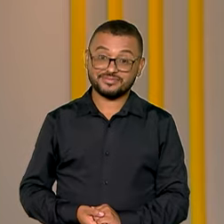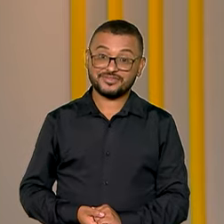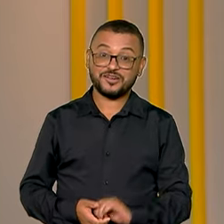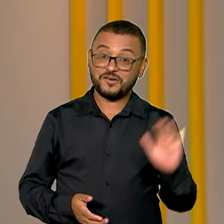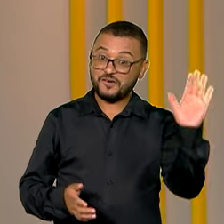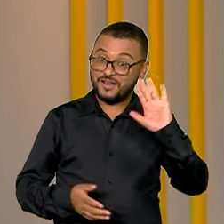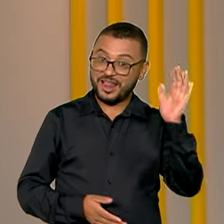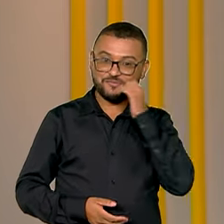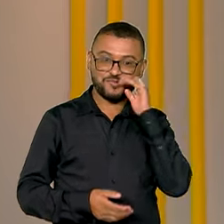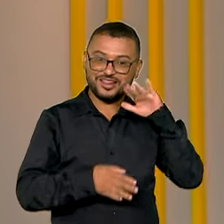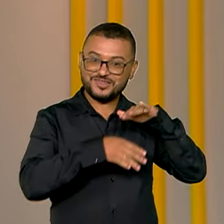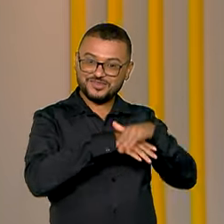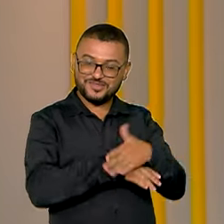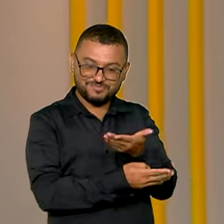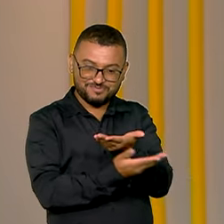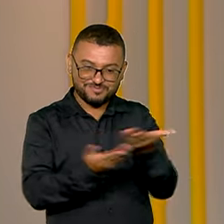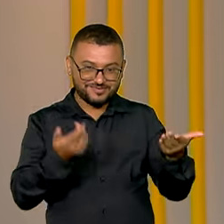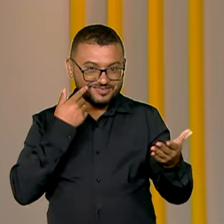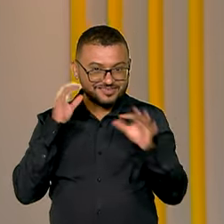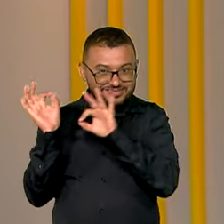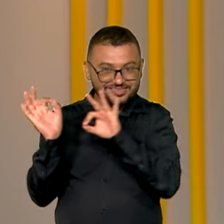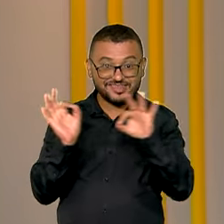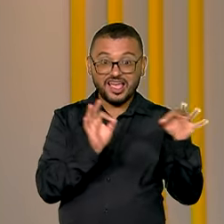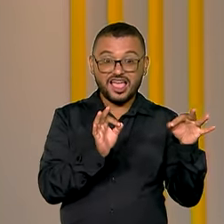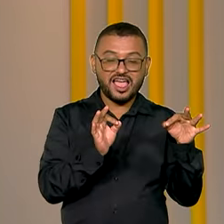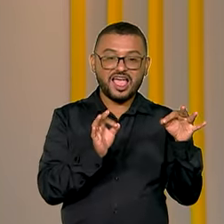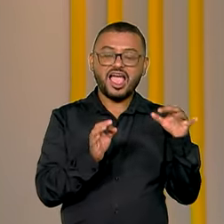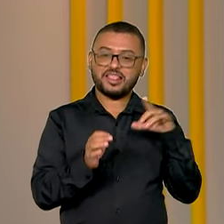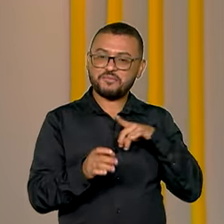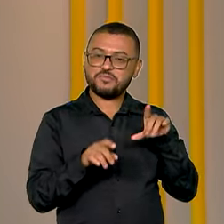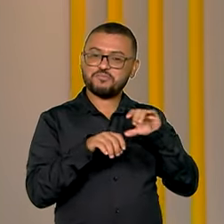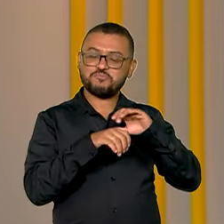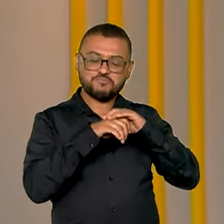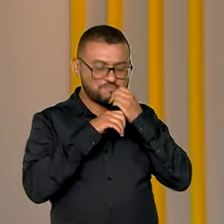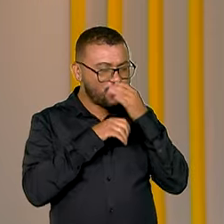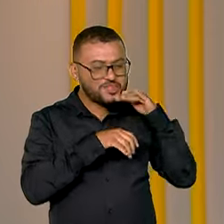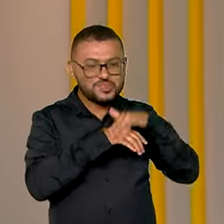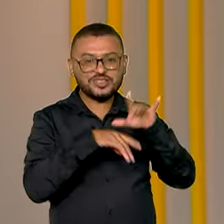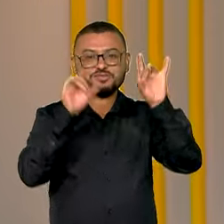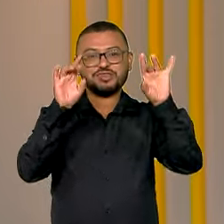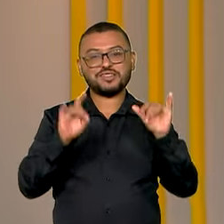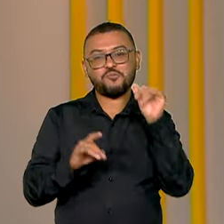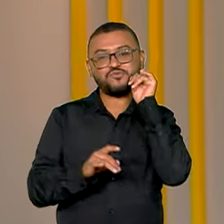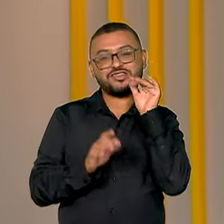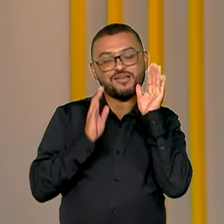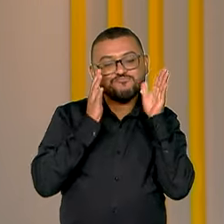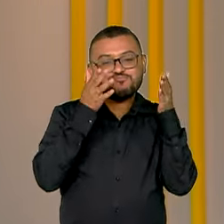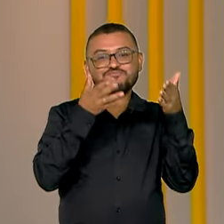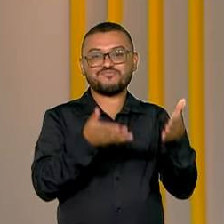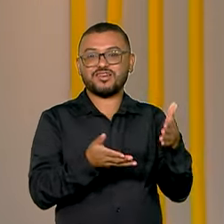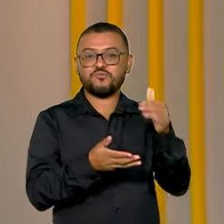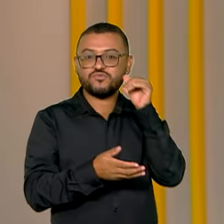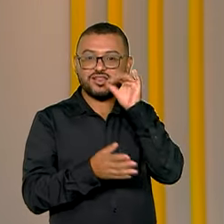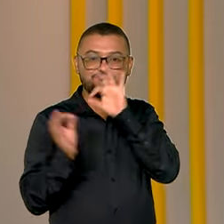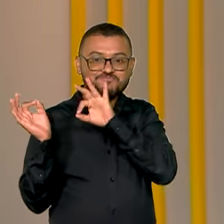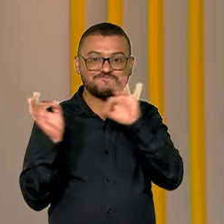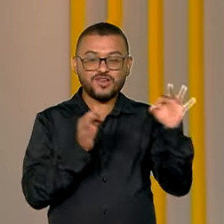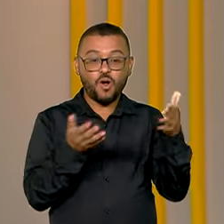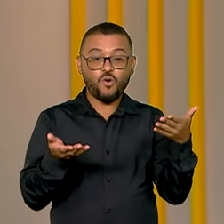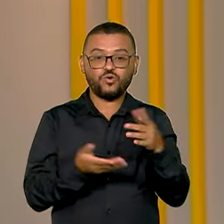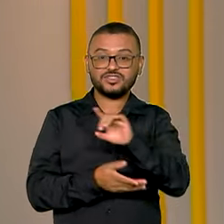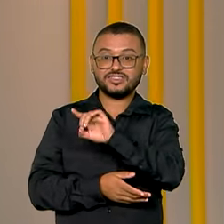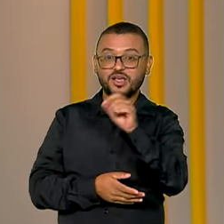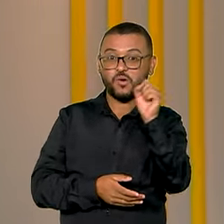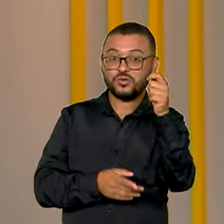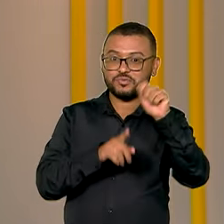Olá, boa noite a todos que nos acompanham e uma boa noite especial para as mulheres que nos assistem neste 8